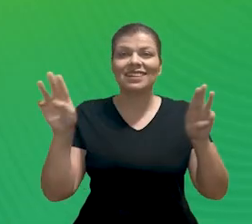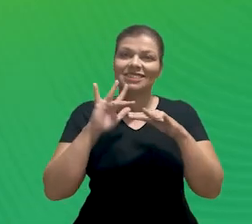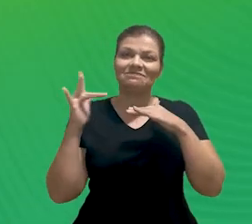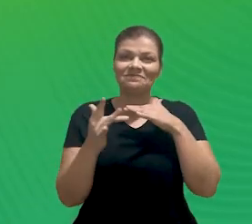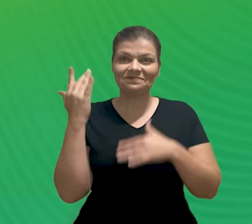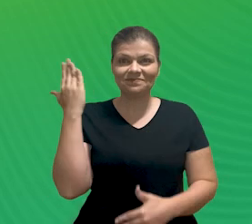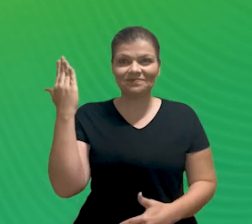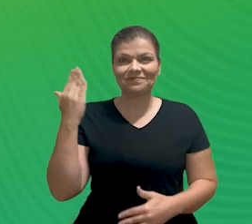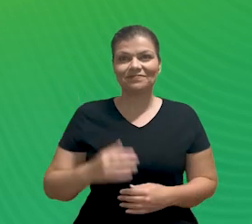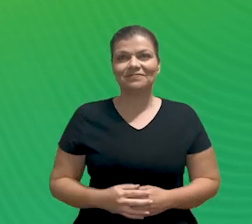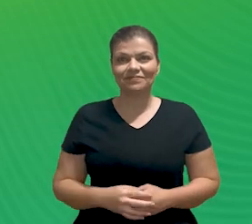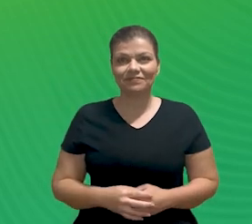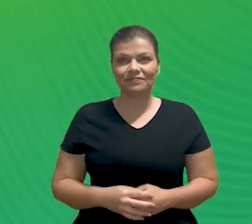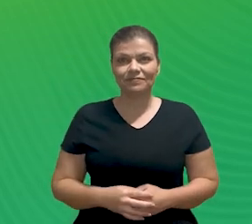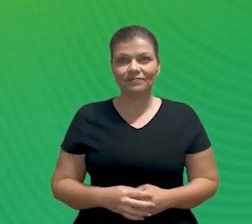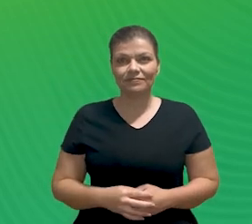e as redes sociais do MDR.